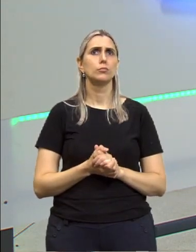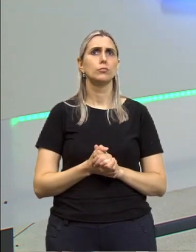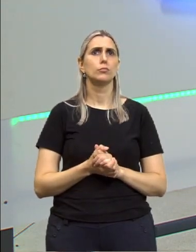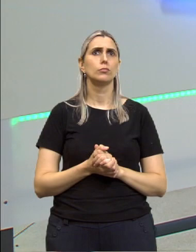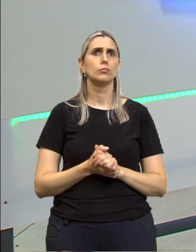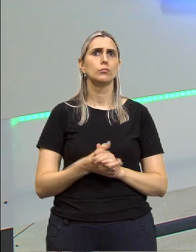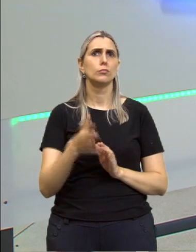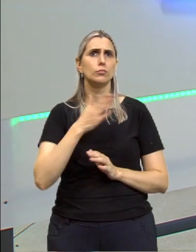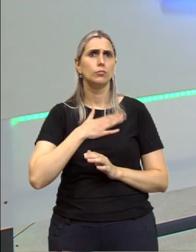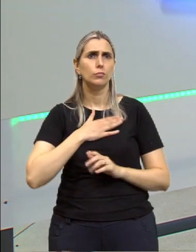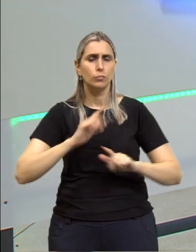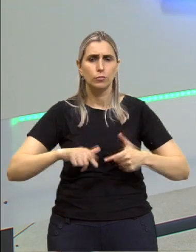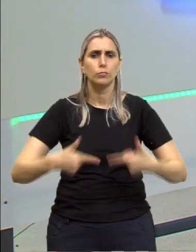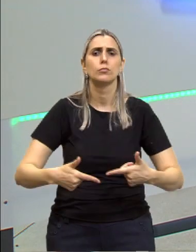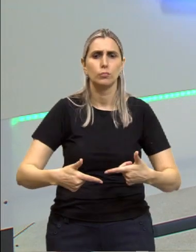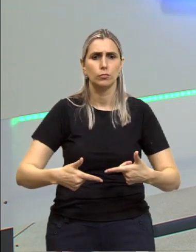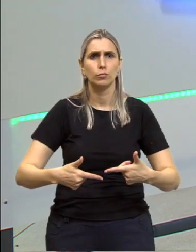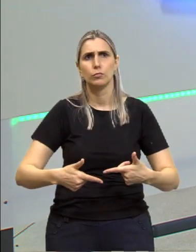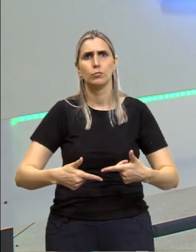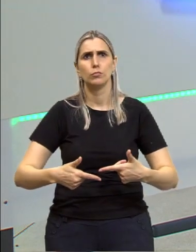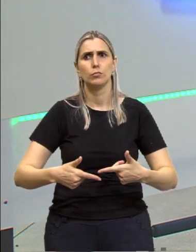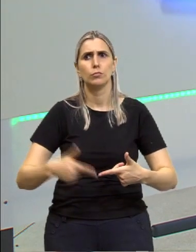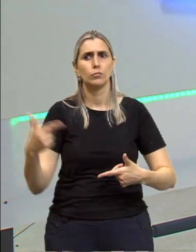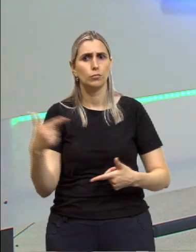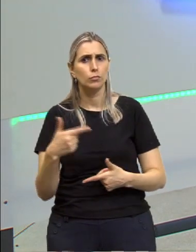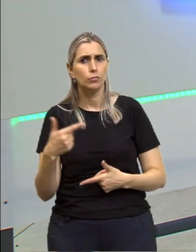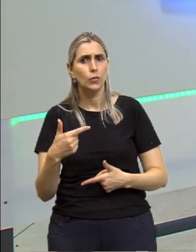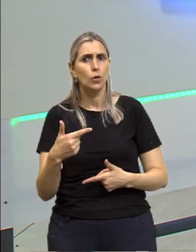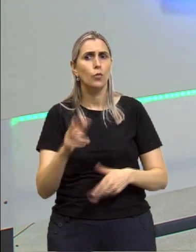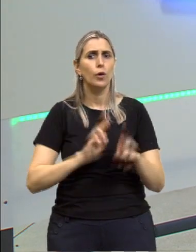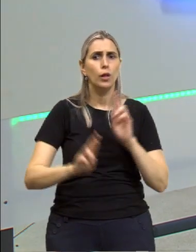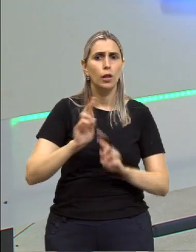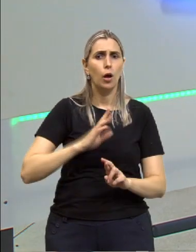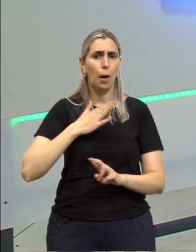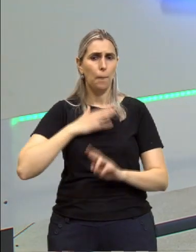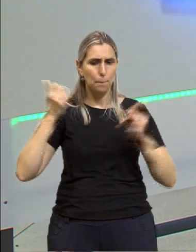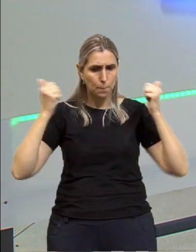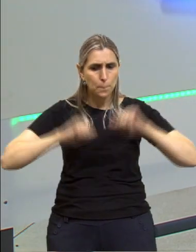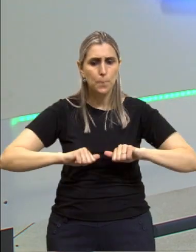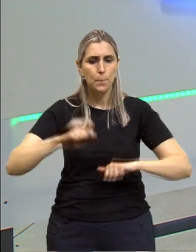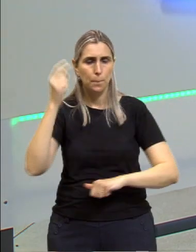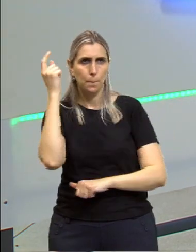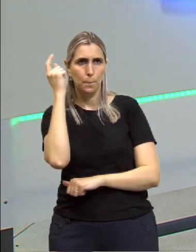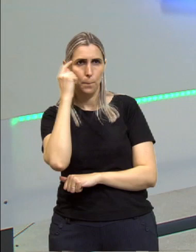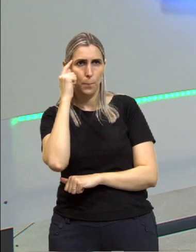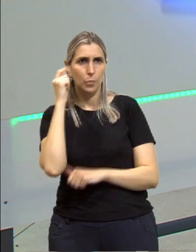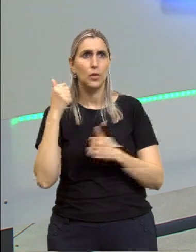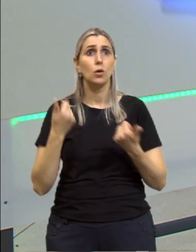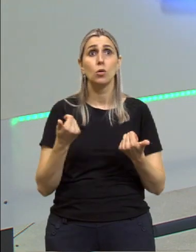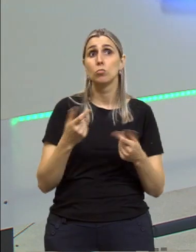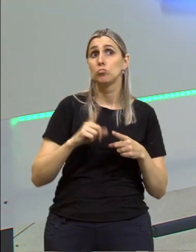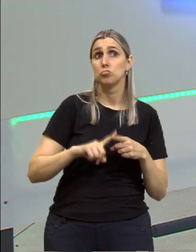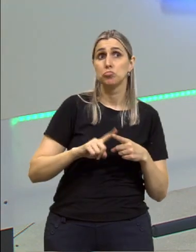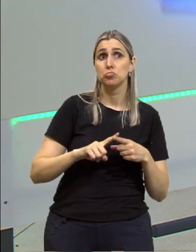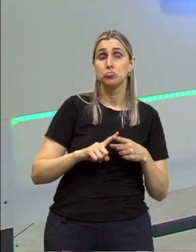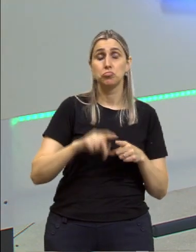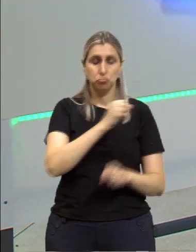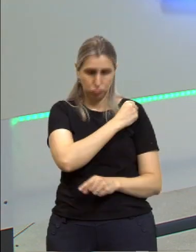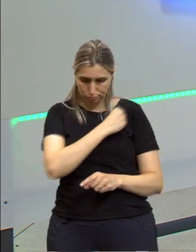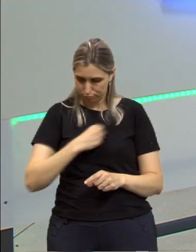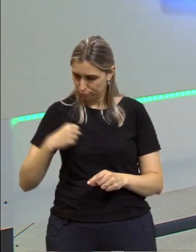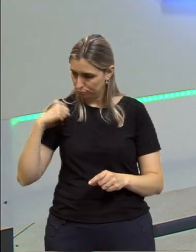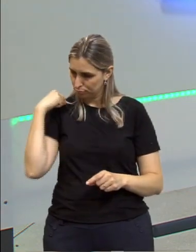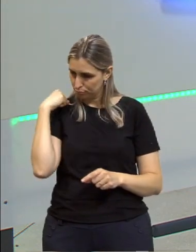esse meu agir, será segundo o que? A minha capacidade de pensar. Por quê? Segundo Sócrates,